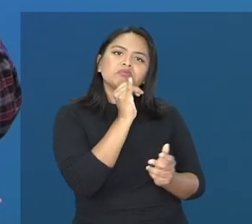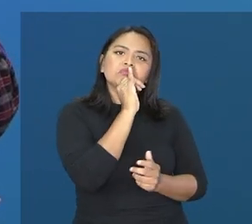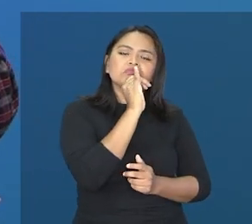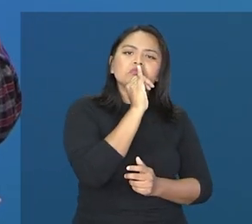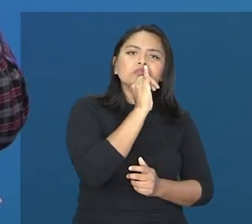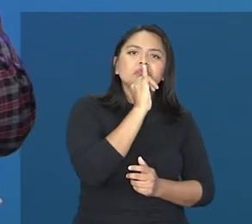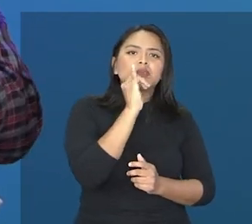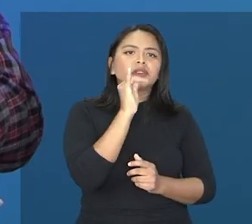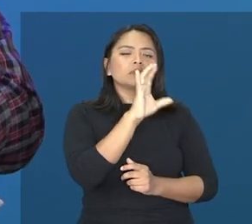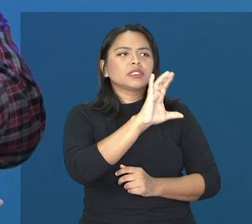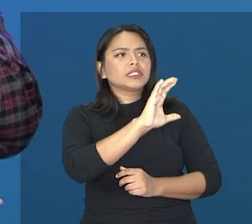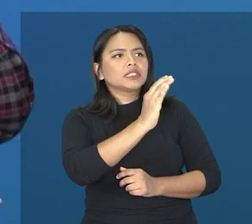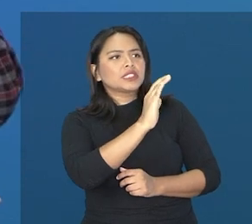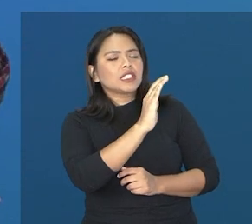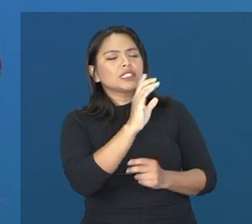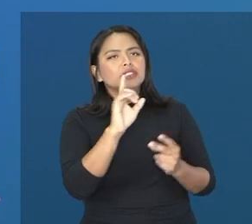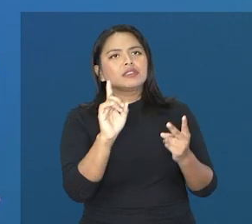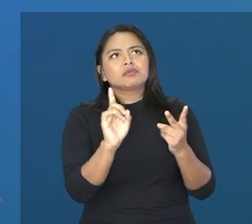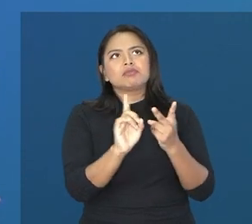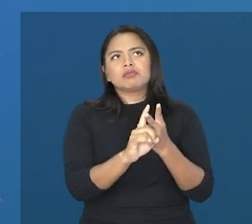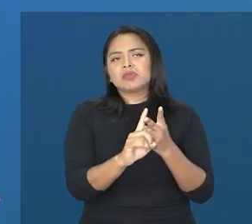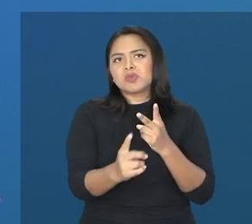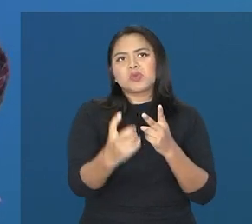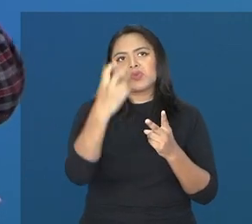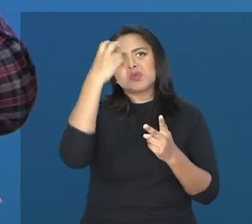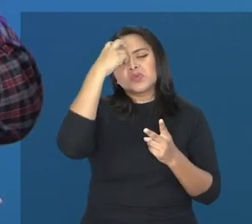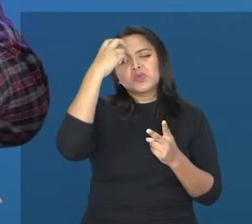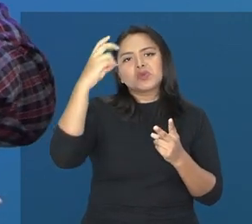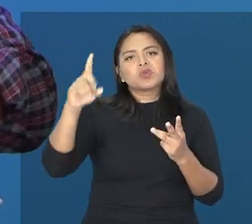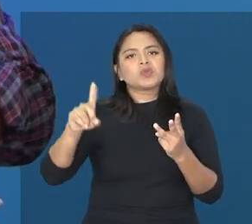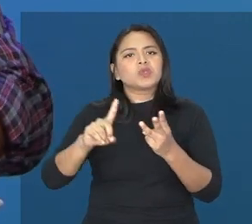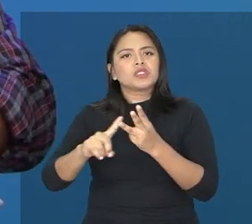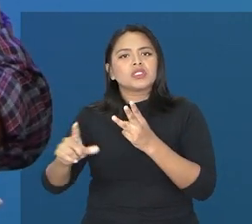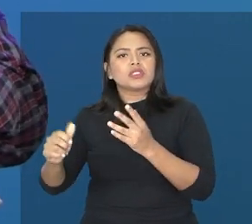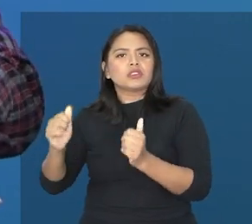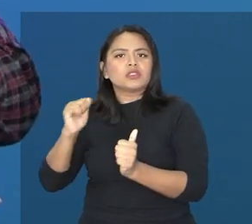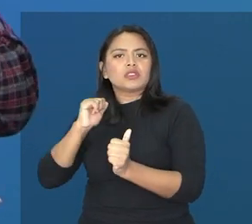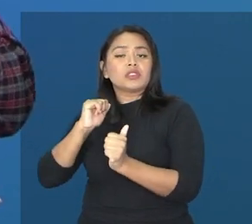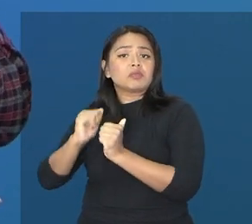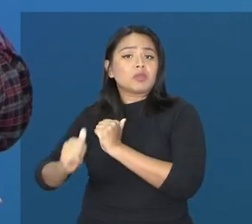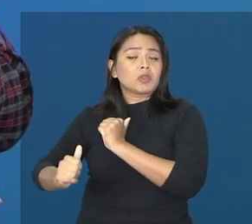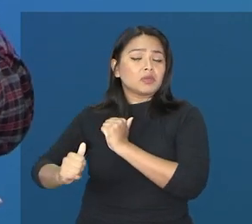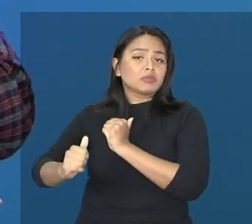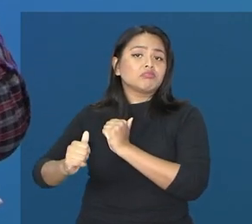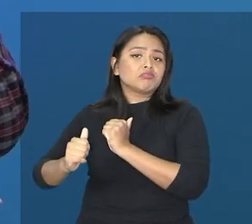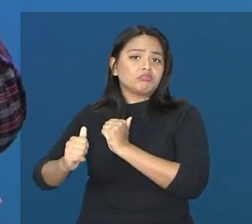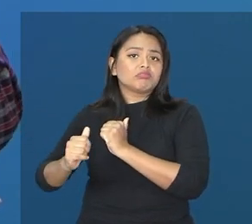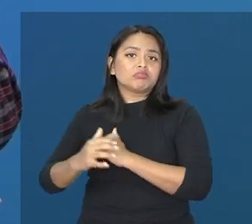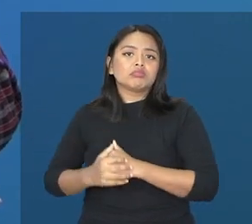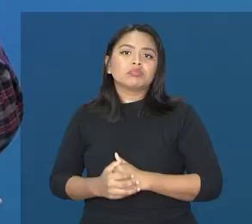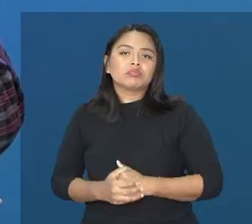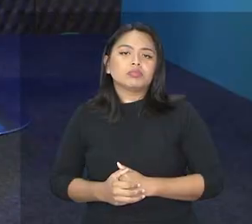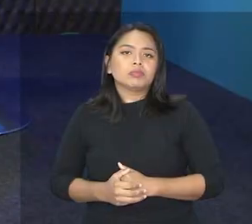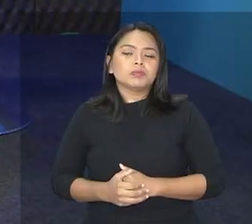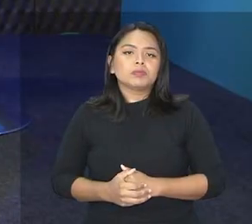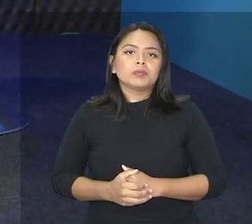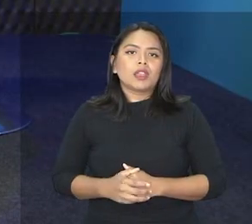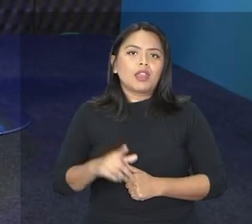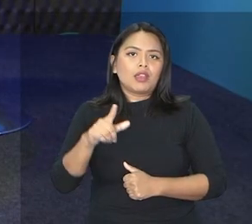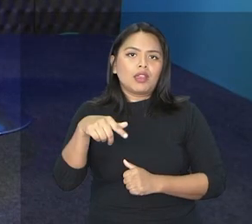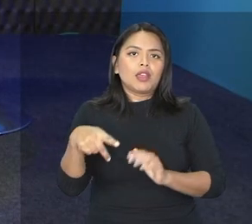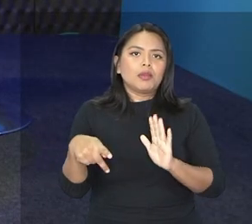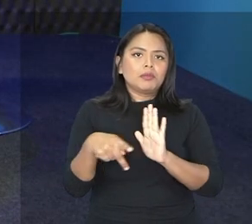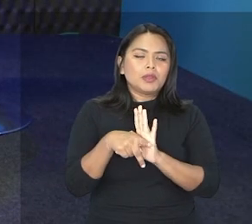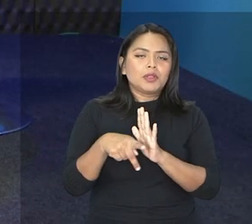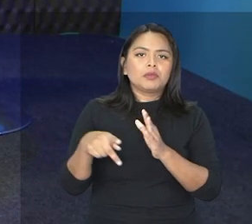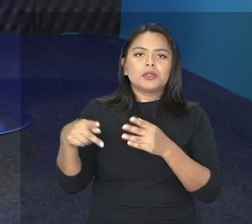seja científico, seja cultural, seja esportivo, aí entra naquela